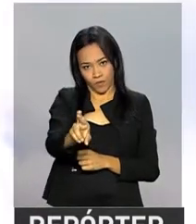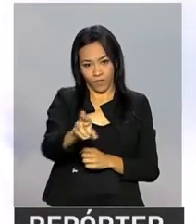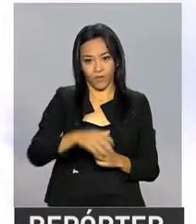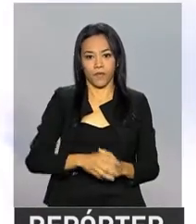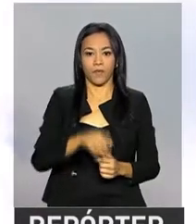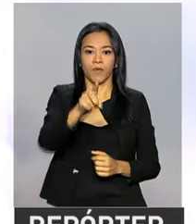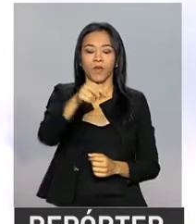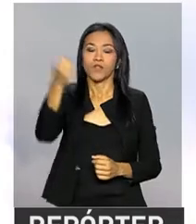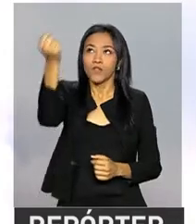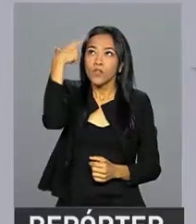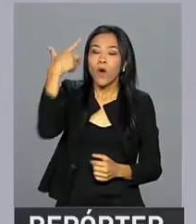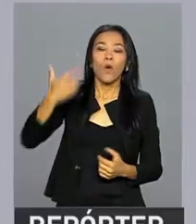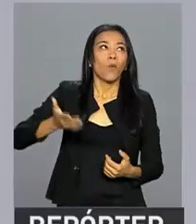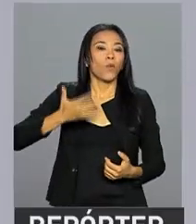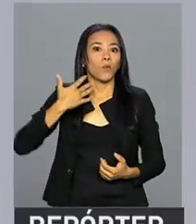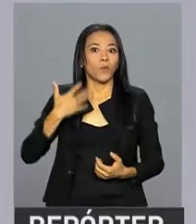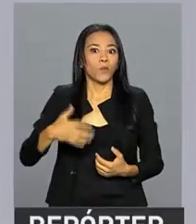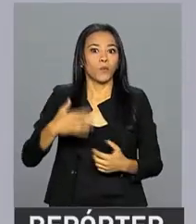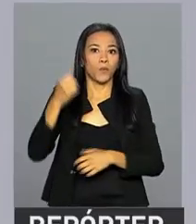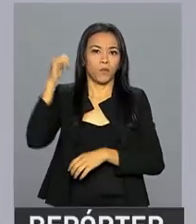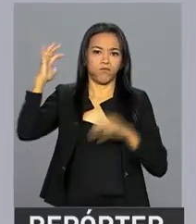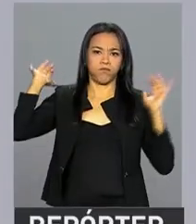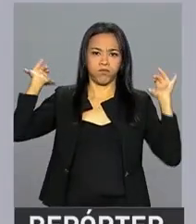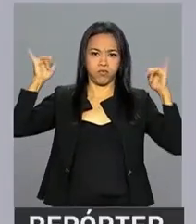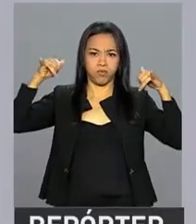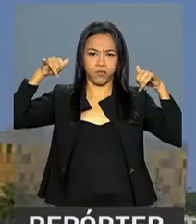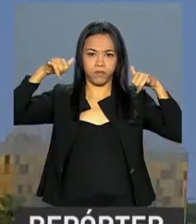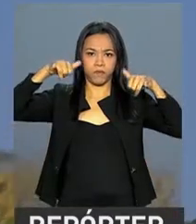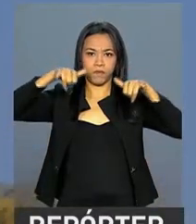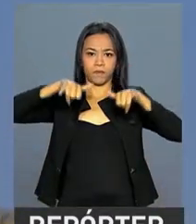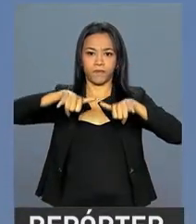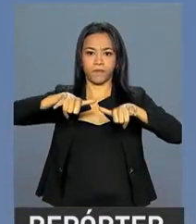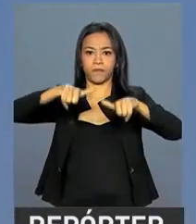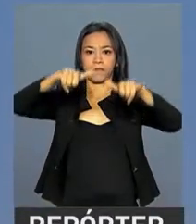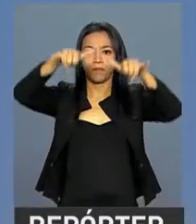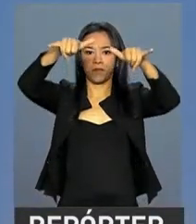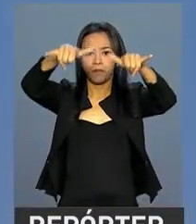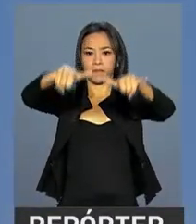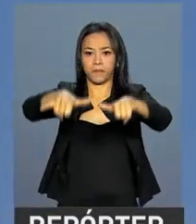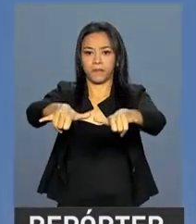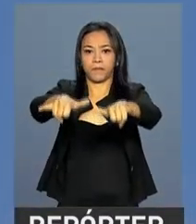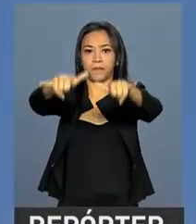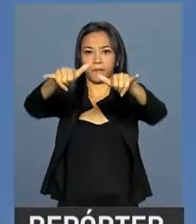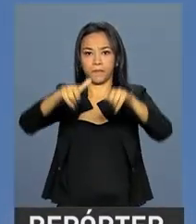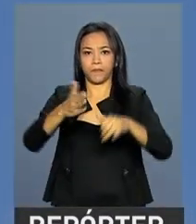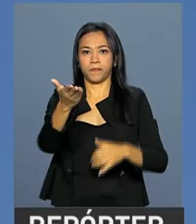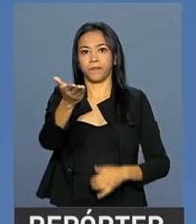Domingo de sol quente e sobrevoo de caças da Força Aérea Brasileira no céu de Brasília.